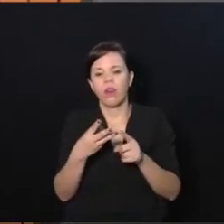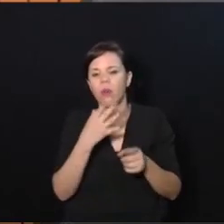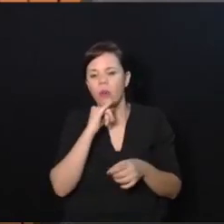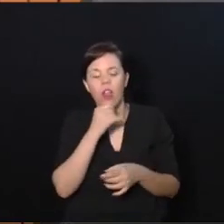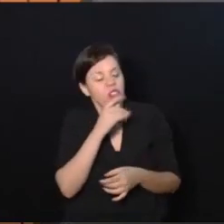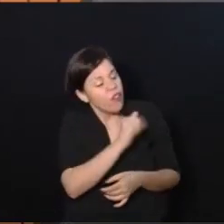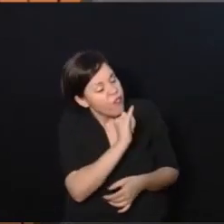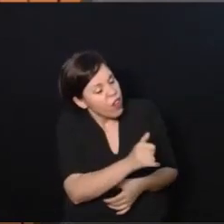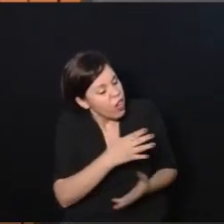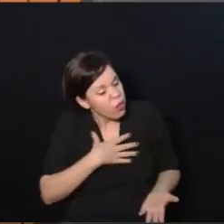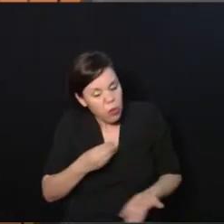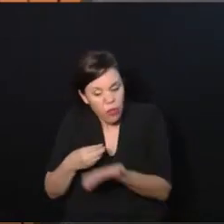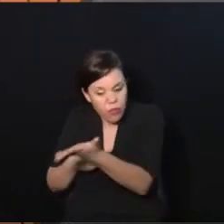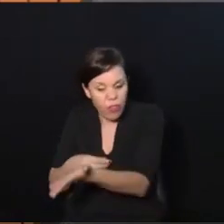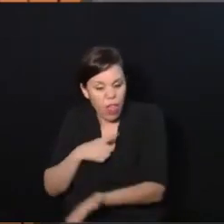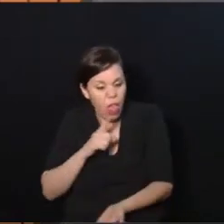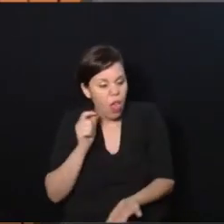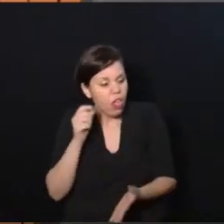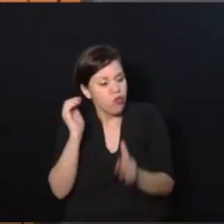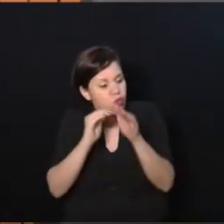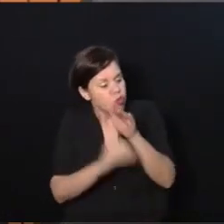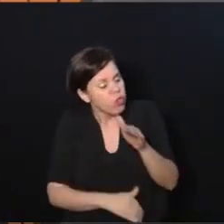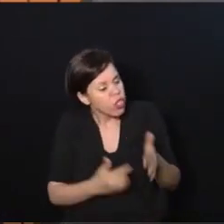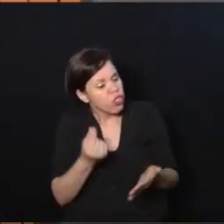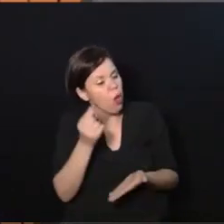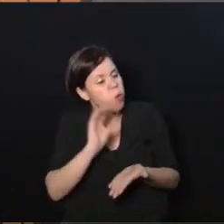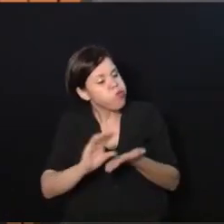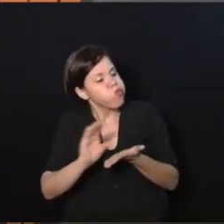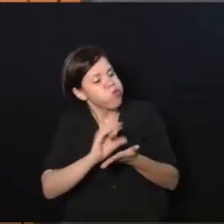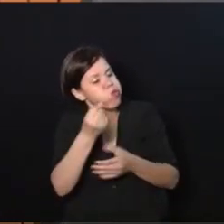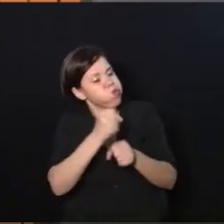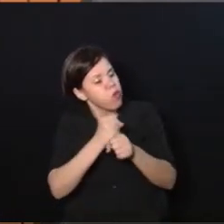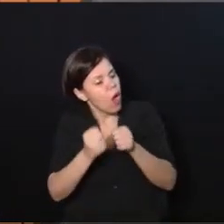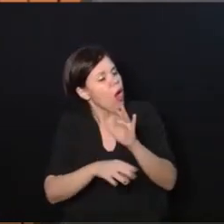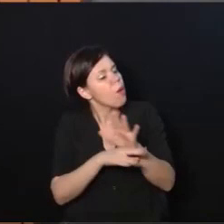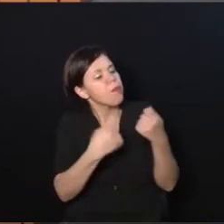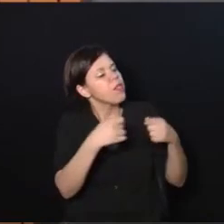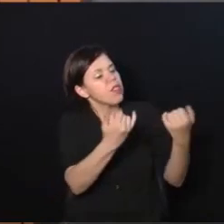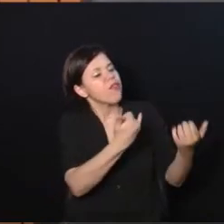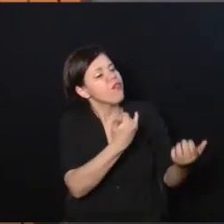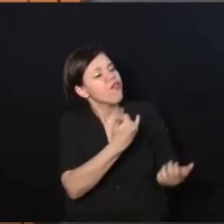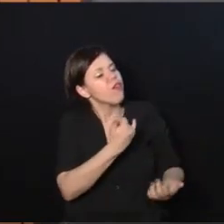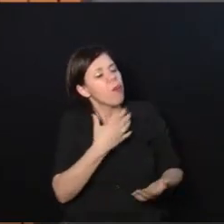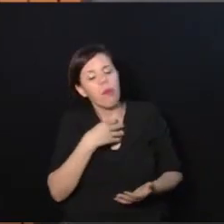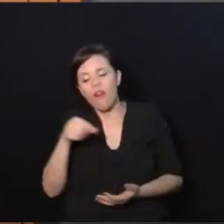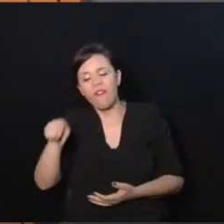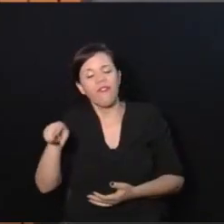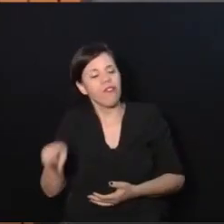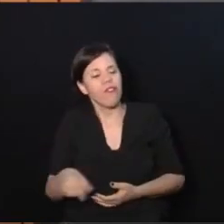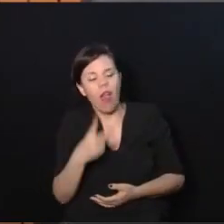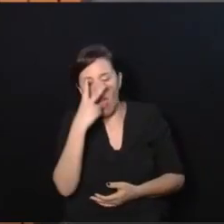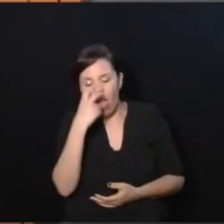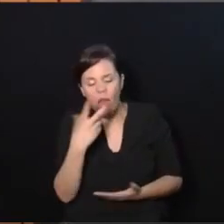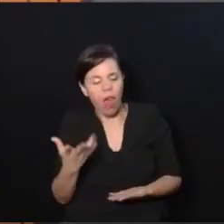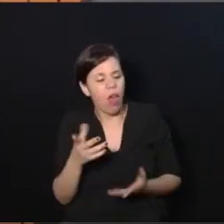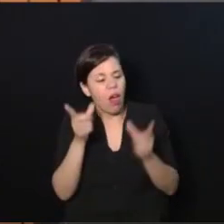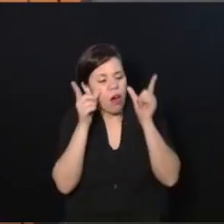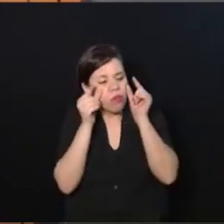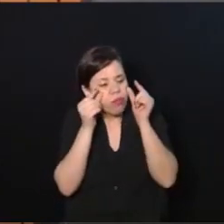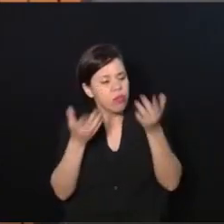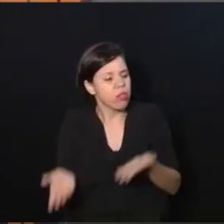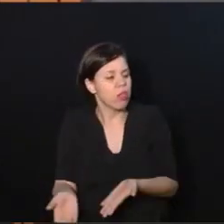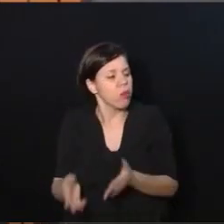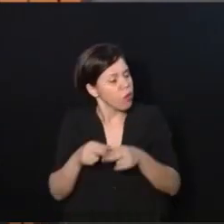eu estou te falando que eu juntei dinheiro oito anos para vir aqui, eu preciso que você me diga alguma coisa sobre meu filho. Eu vim aqui por causa disso.